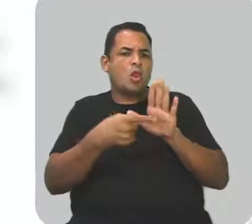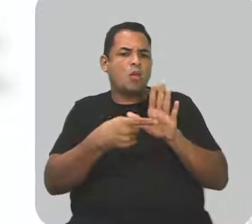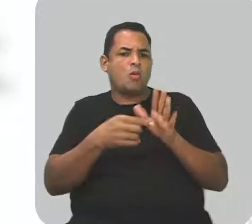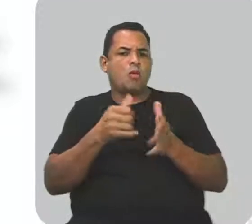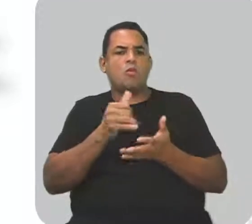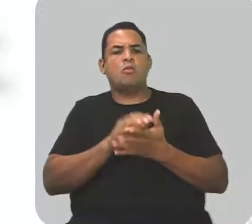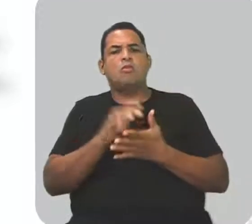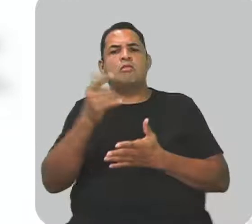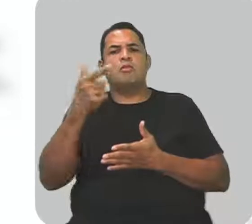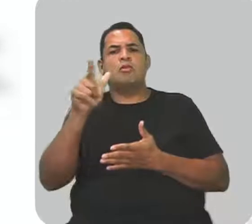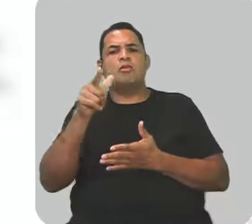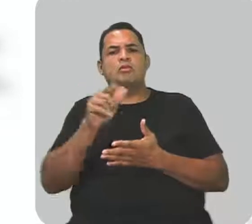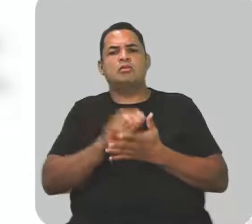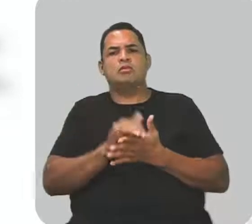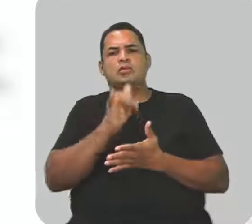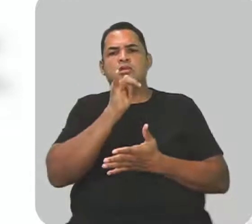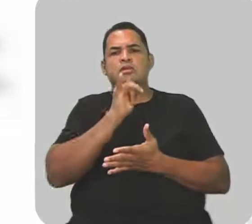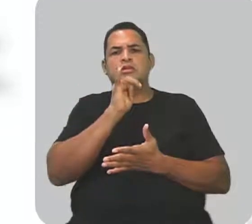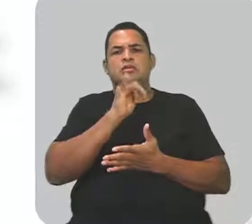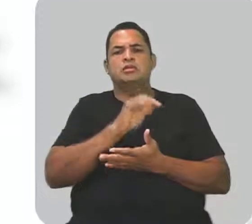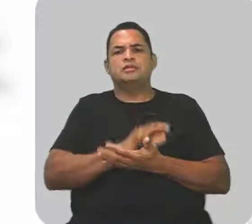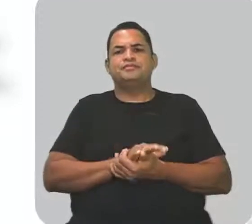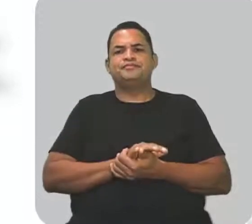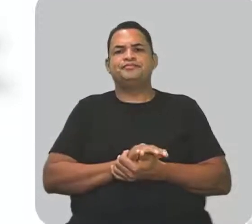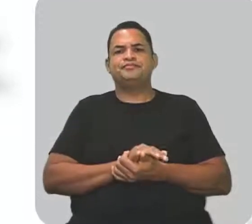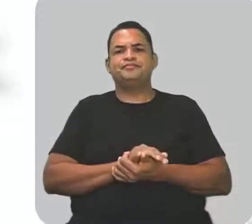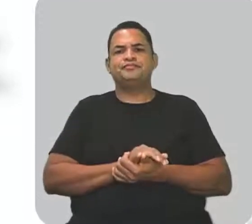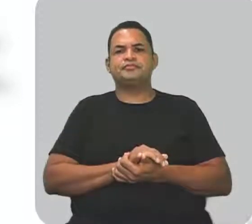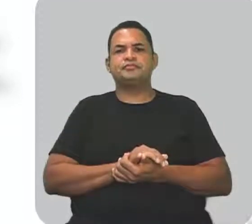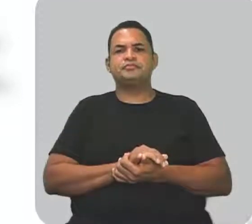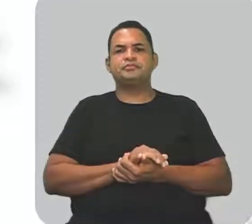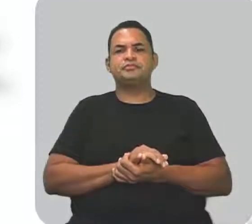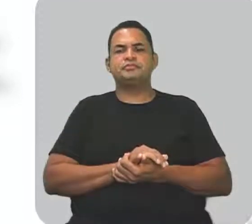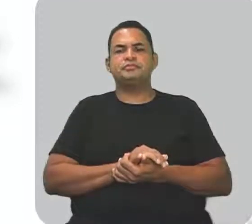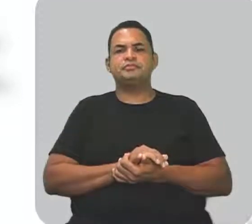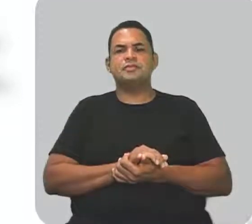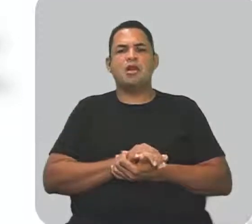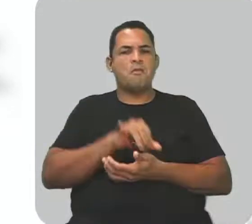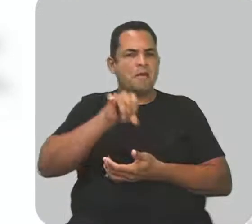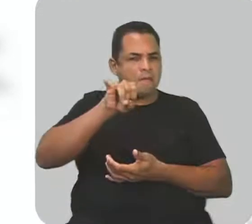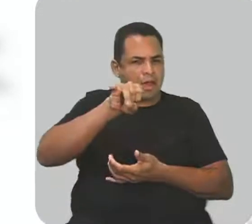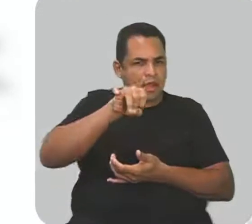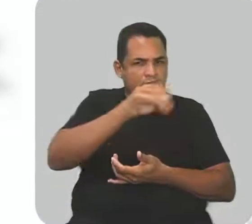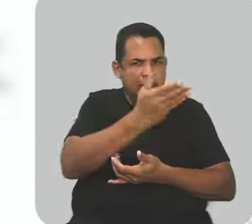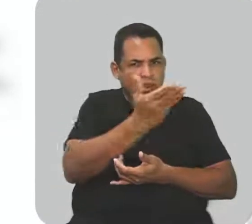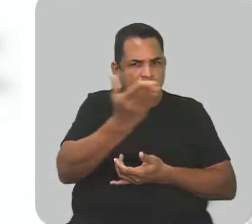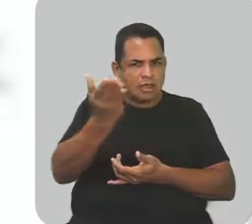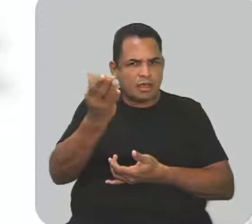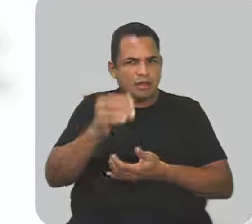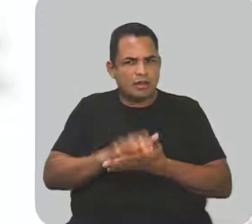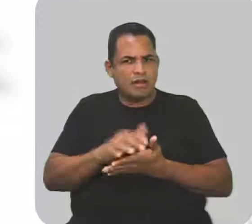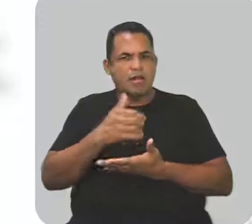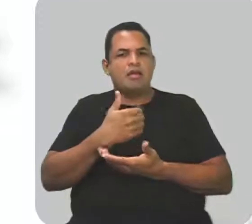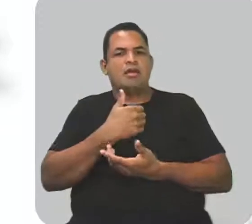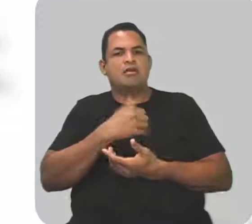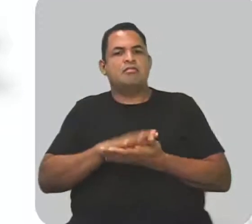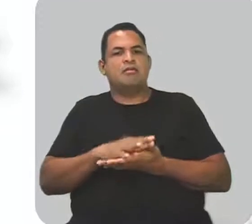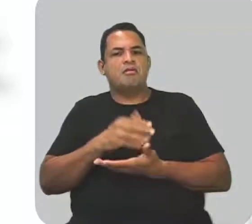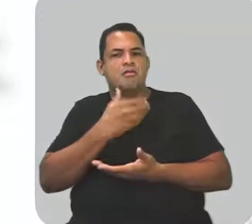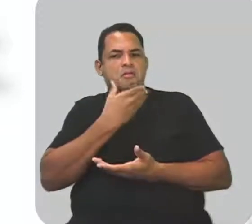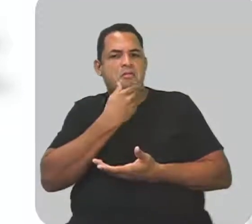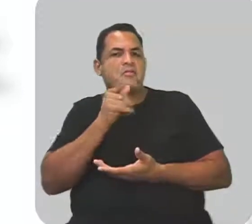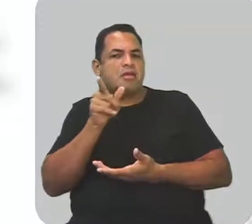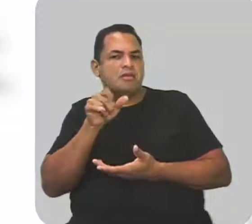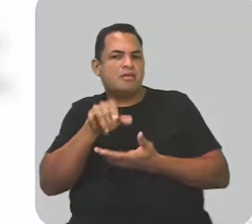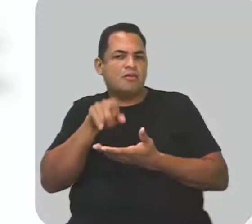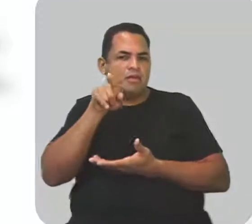exemplo que está aqui, né? Aqui é uma cantada. Imagine um gatinho aí, fala bem assim, gata.